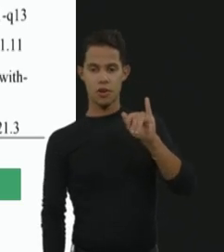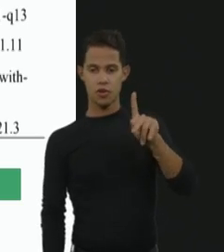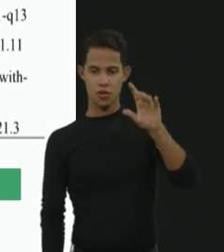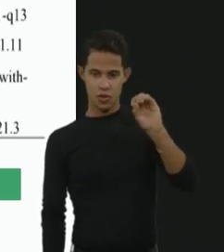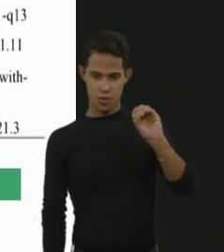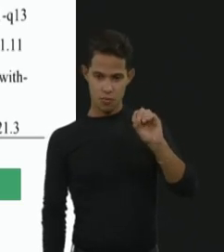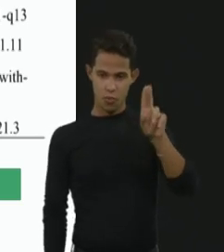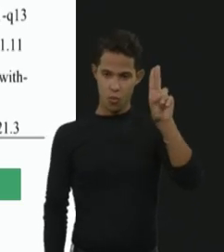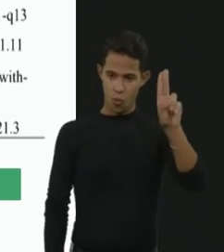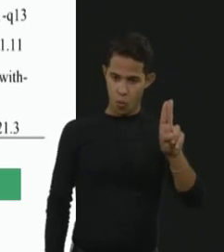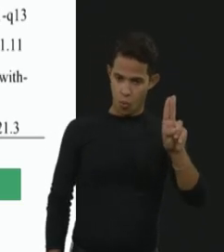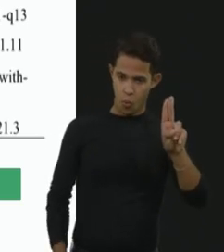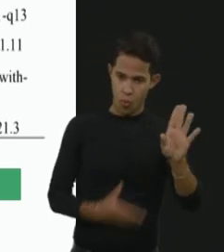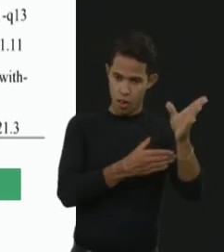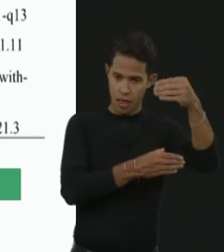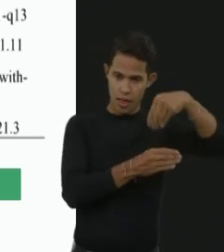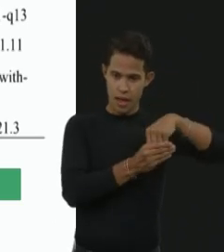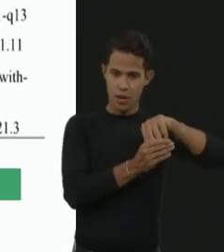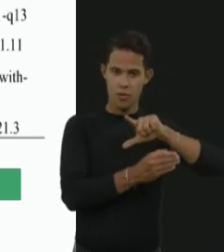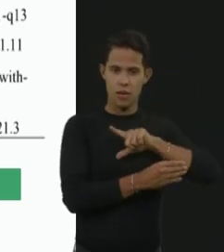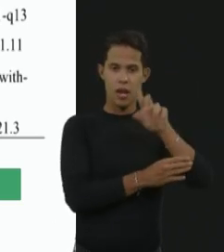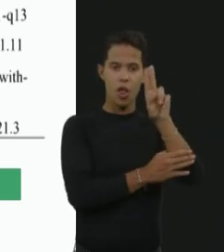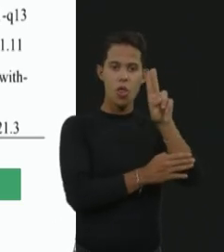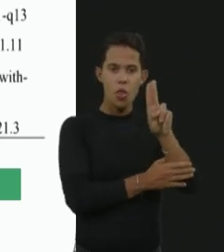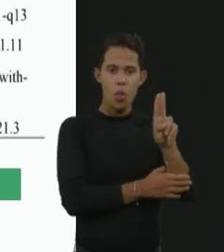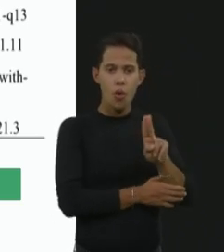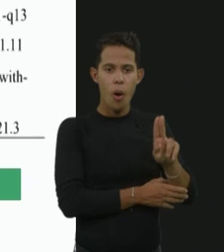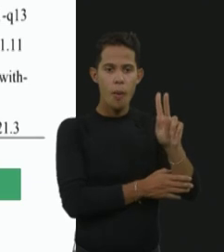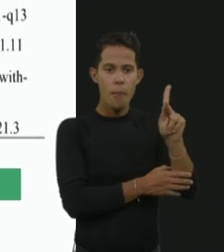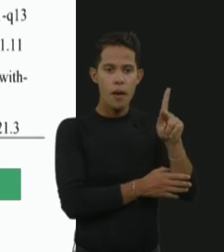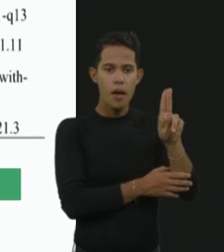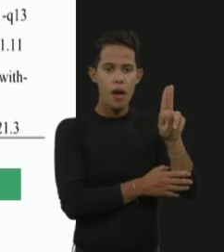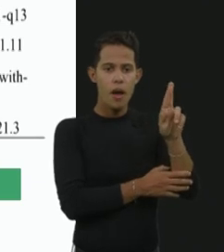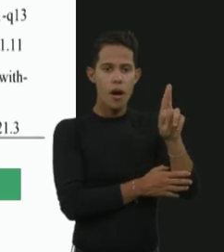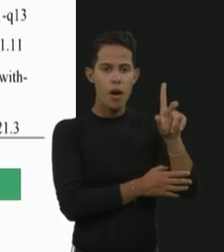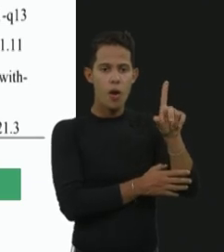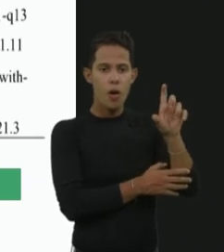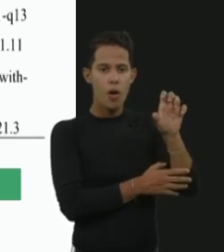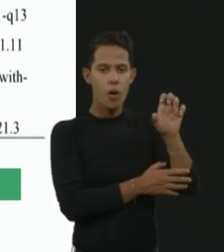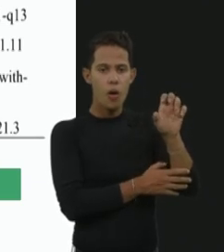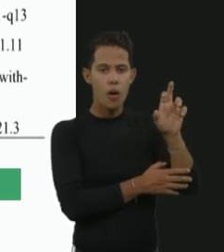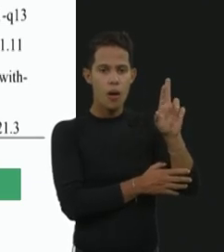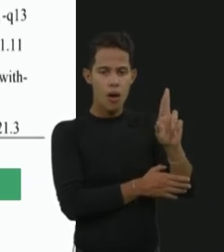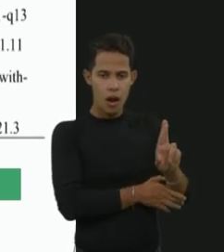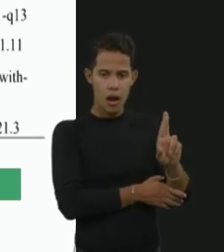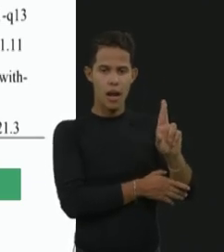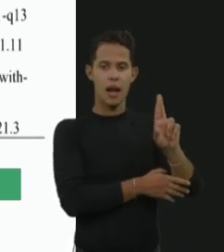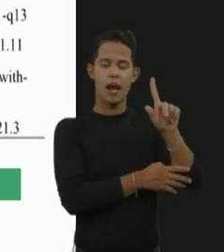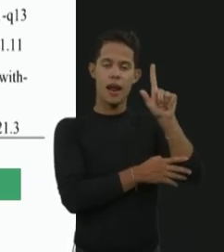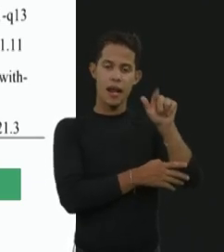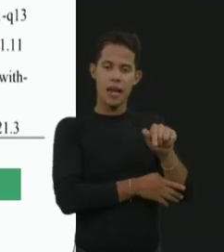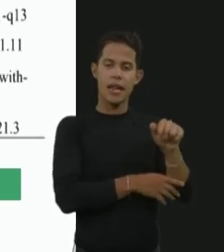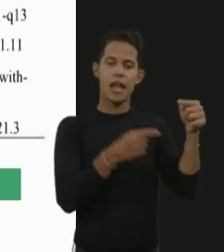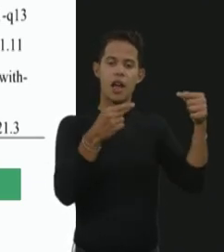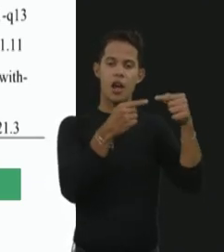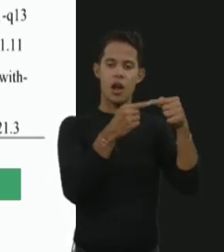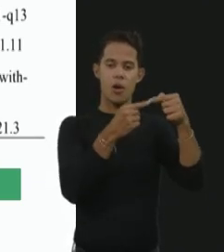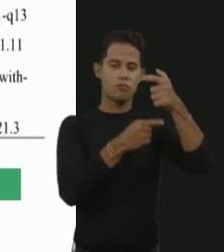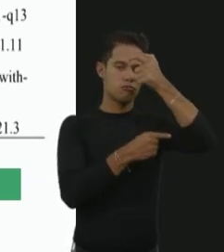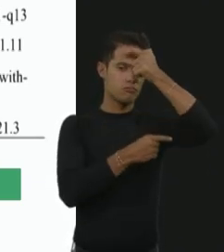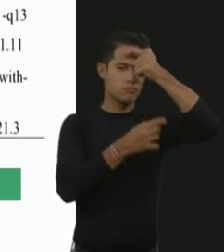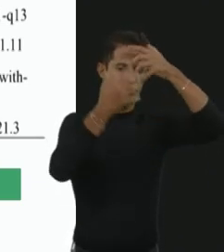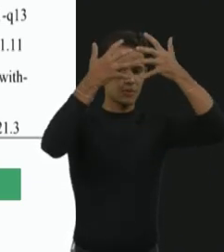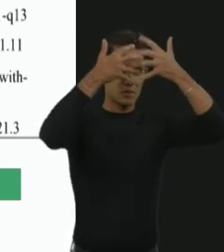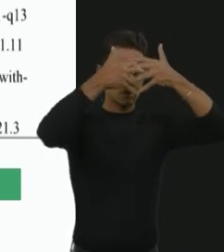1, a gente tem os nomes aqui, que é Huller, Huller-shy ou shy, que é conforme o comprometimento neurológico. Os GAGs excretados na